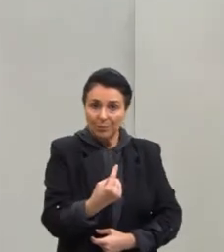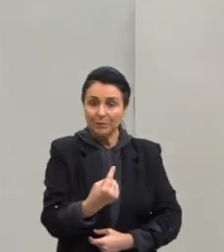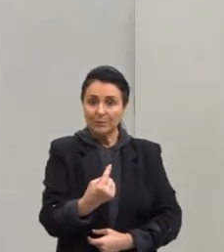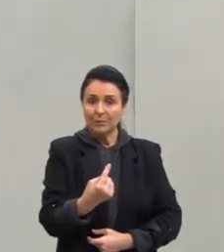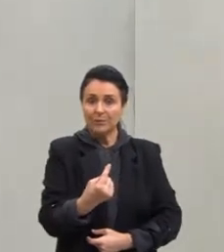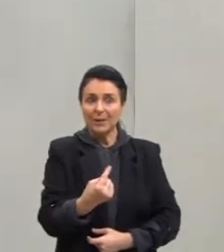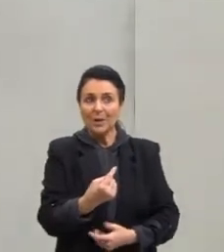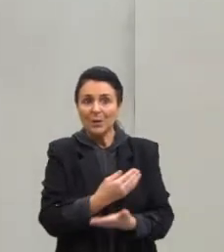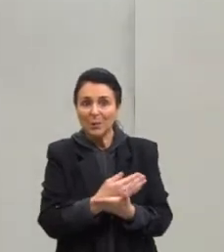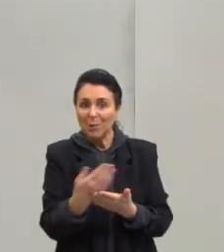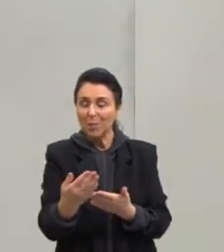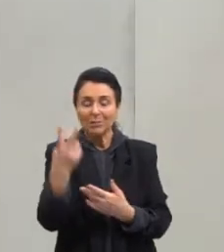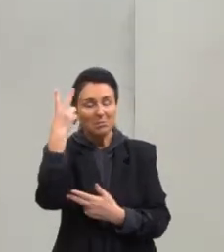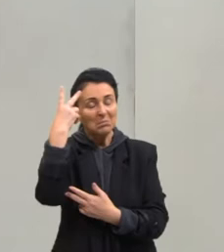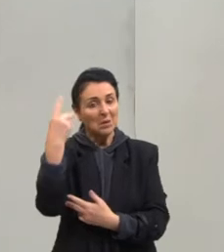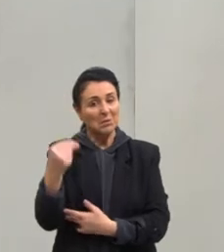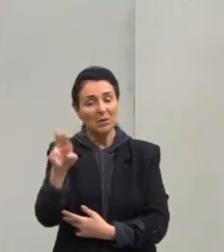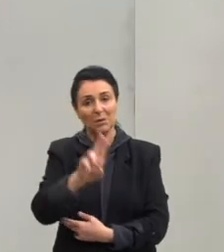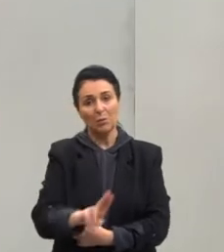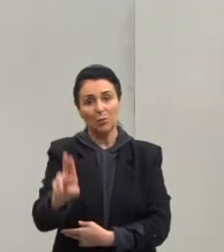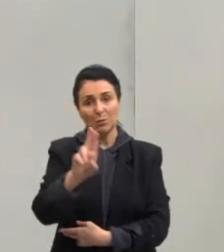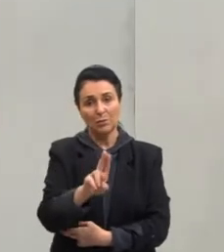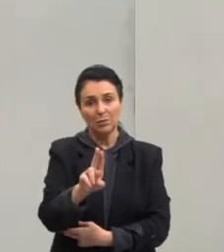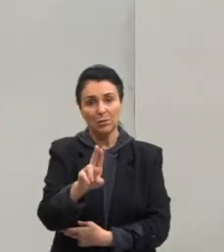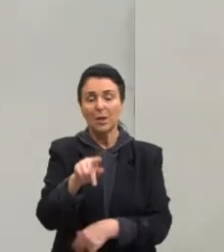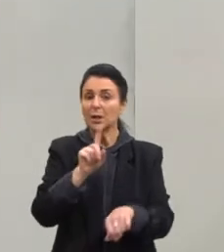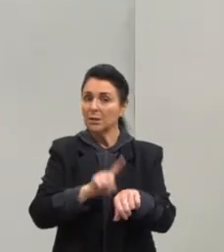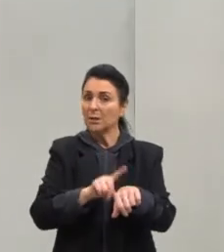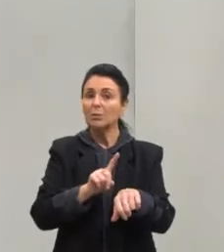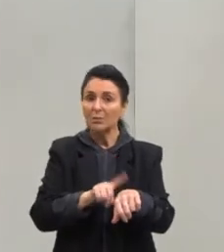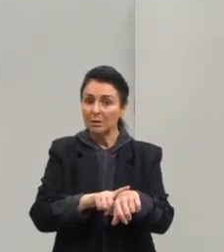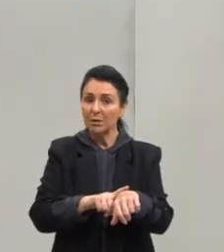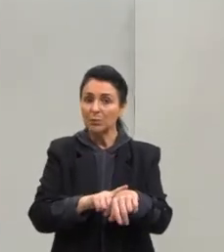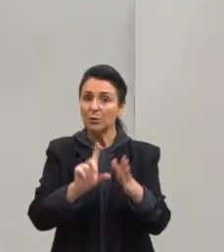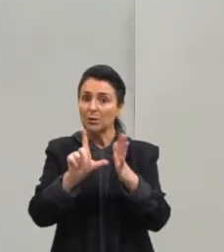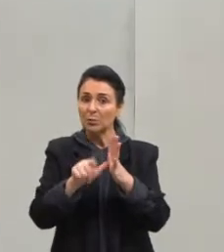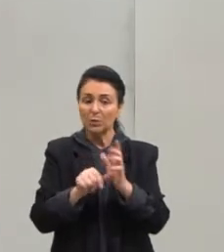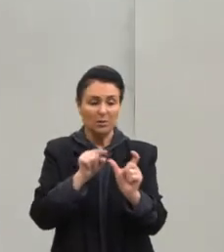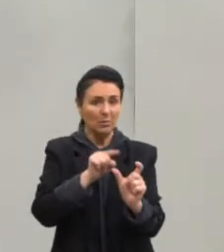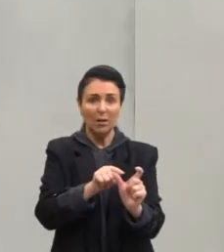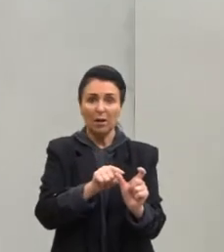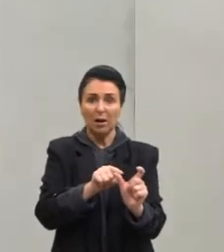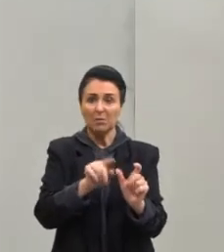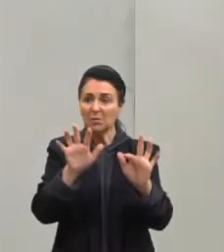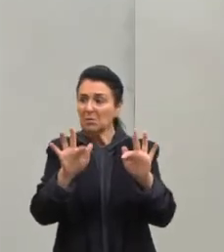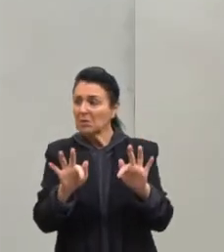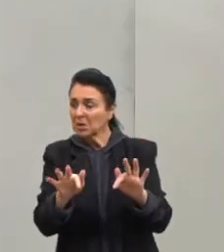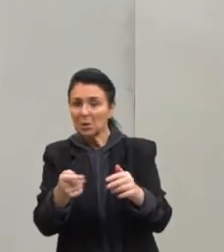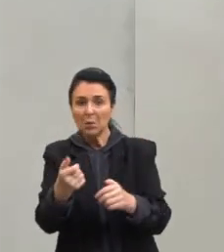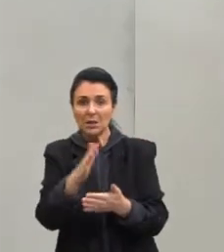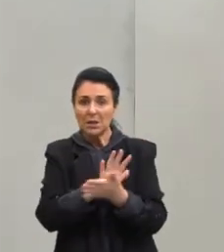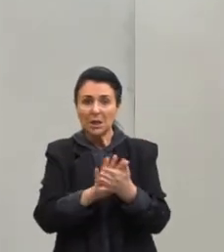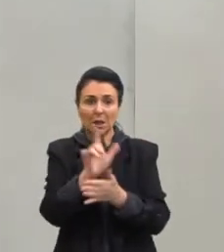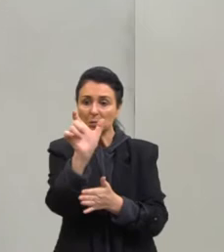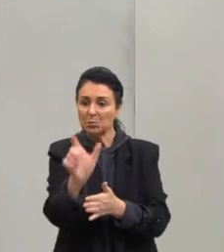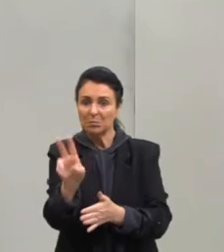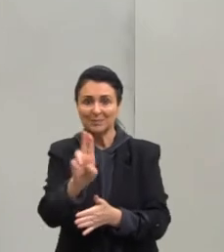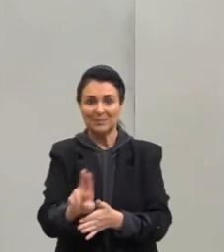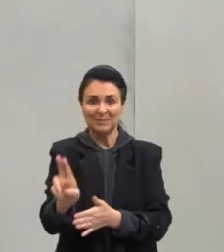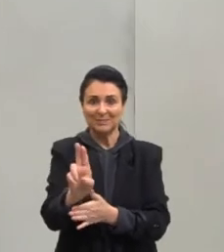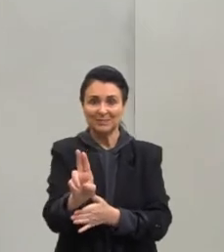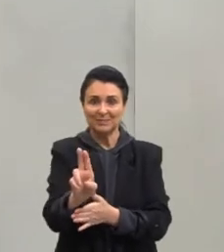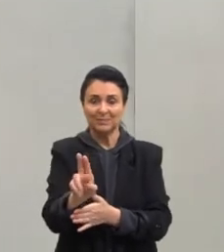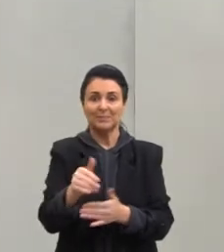fossem naturais. E elas têm um certo tempo de duração. E vai haver algum momento que essa palavra não vai ter mais sentido. Ok?